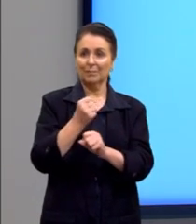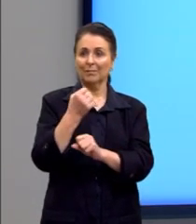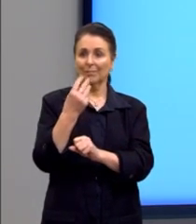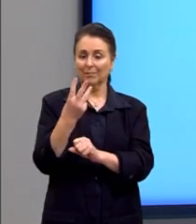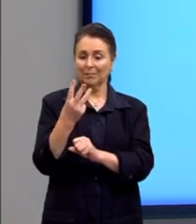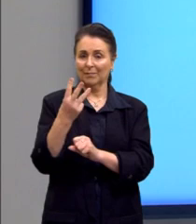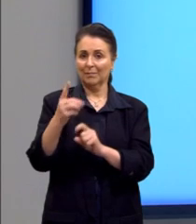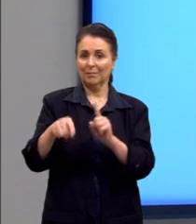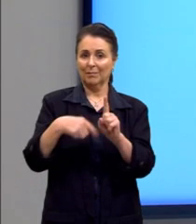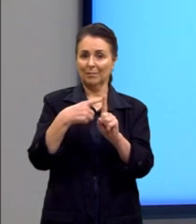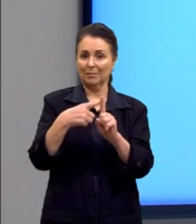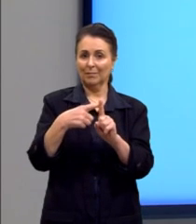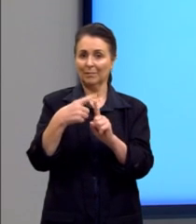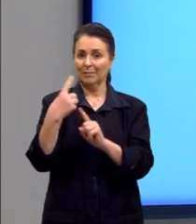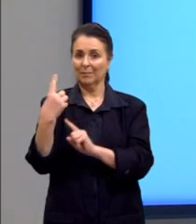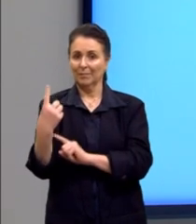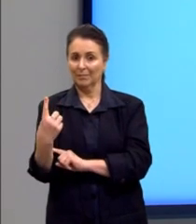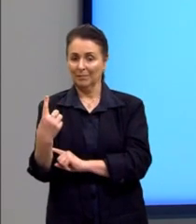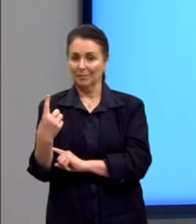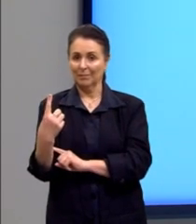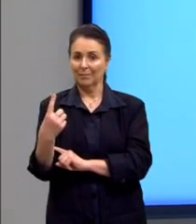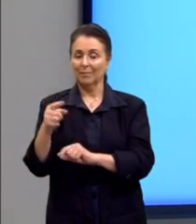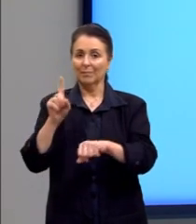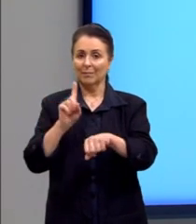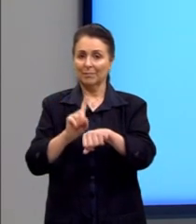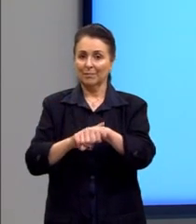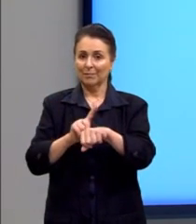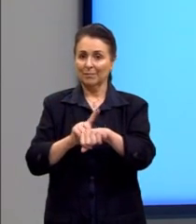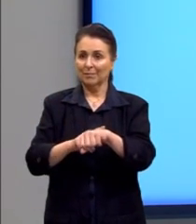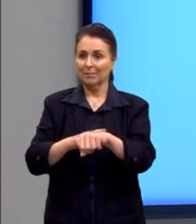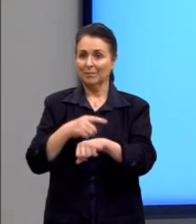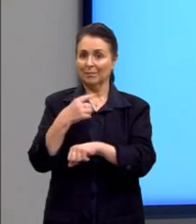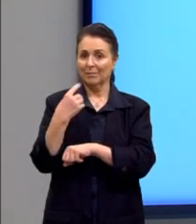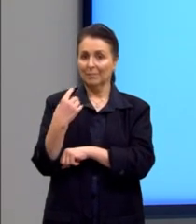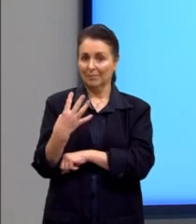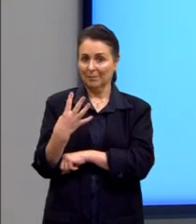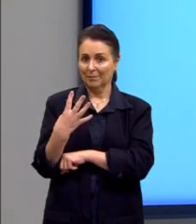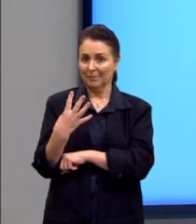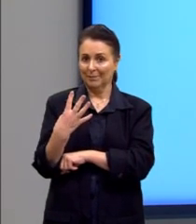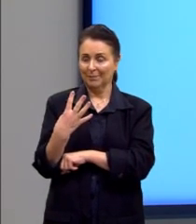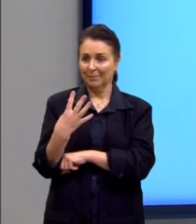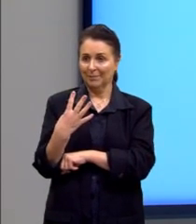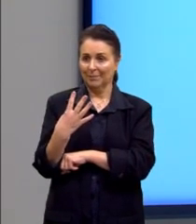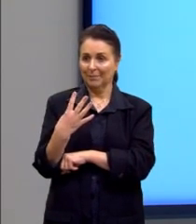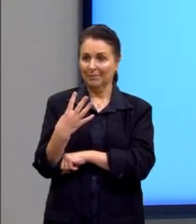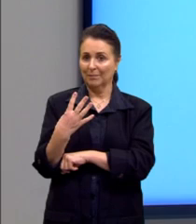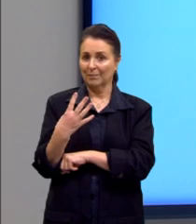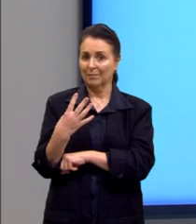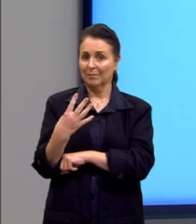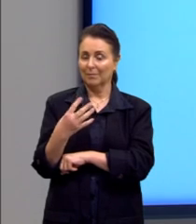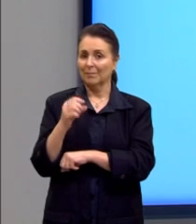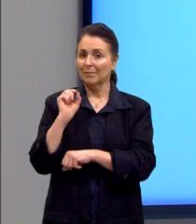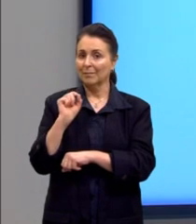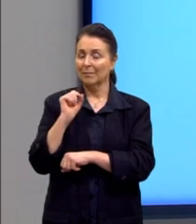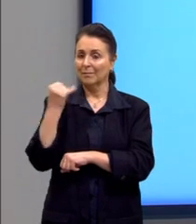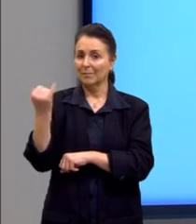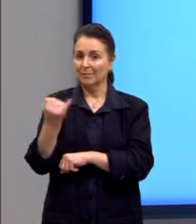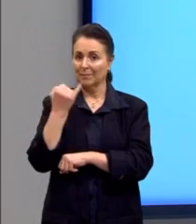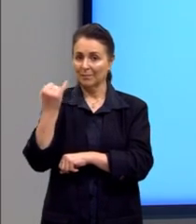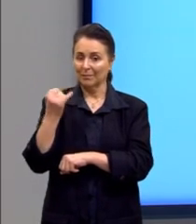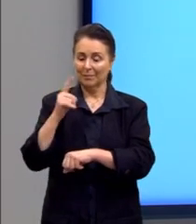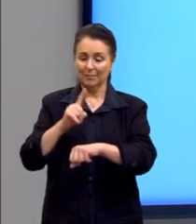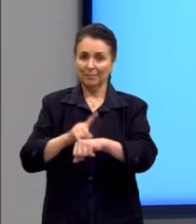mais 1. O tempo, então, seria igual a 4. O que a gente considera? O tempo